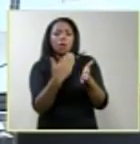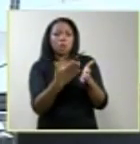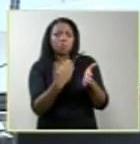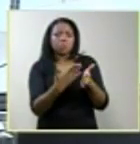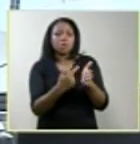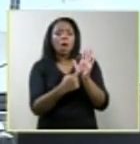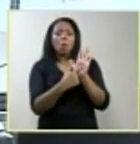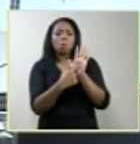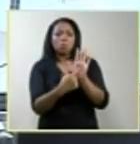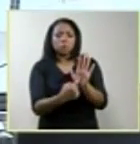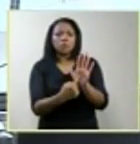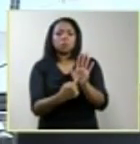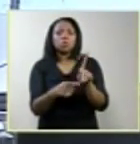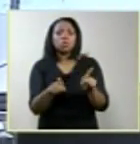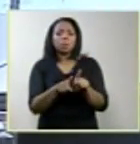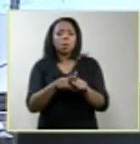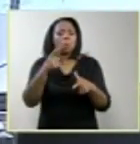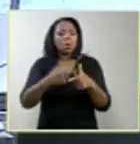a anencefalia.